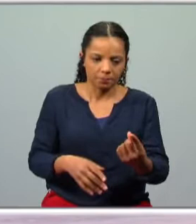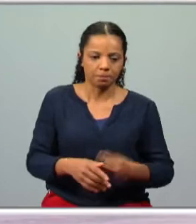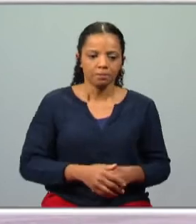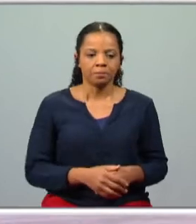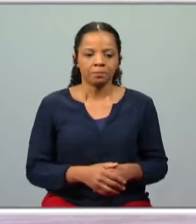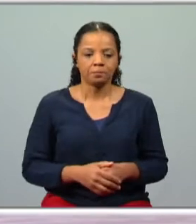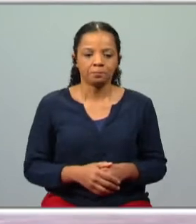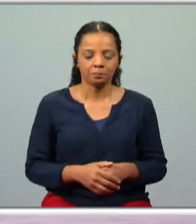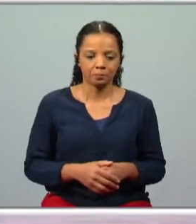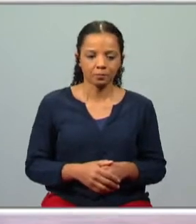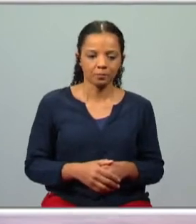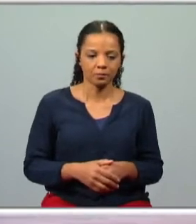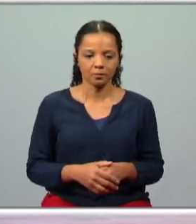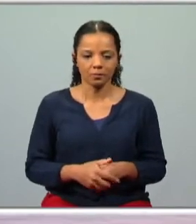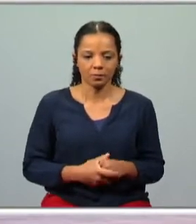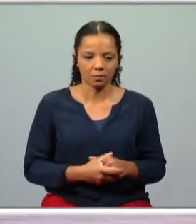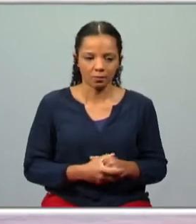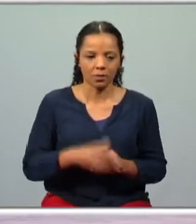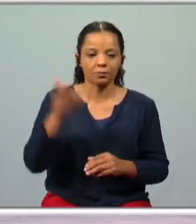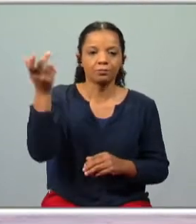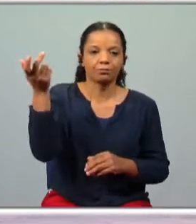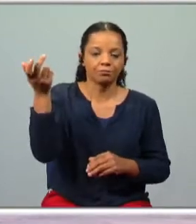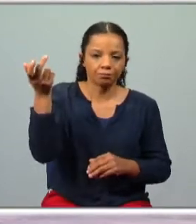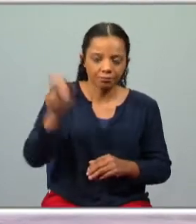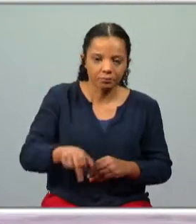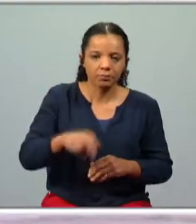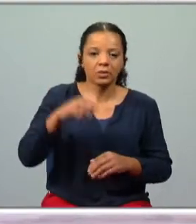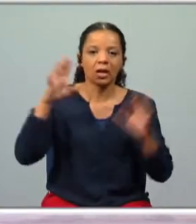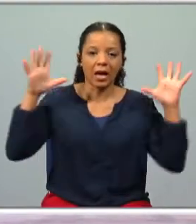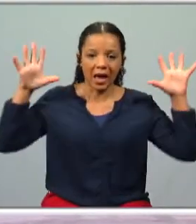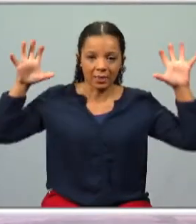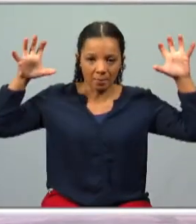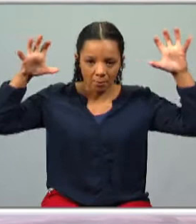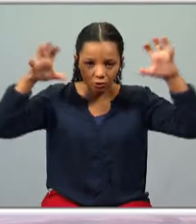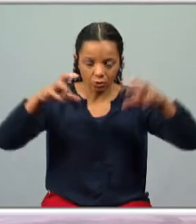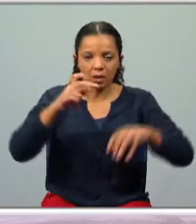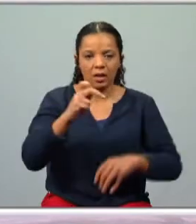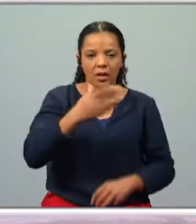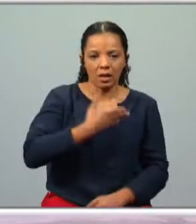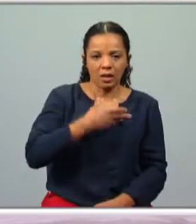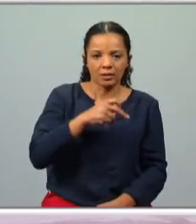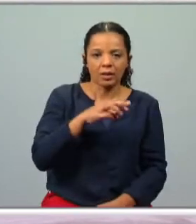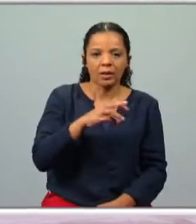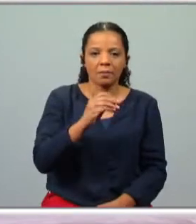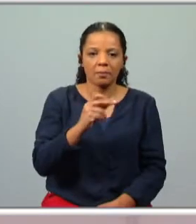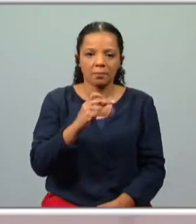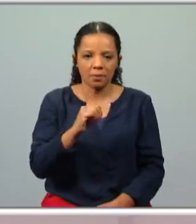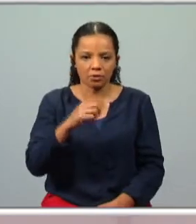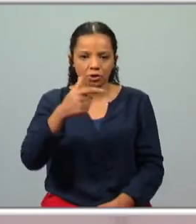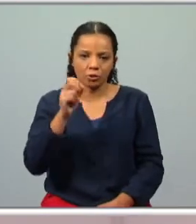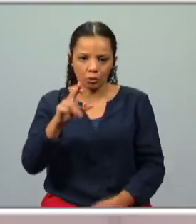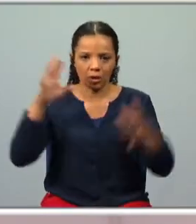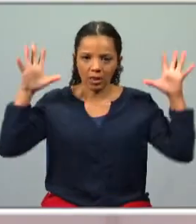Portanto, temos aqui o aparecimento do Adamastor, a descrição da sua figura e